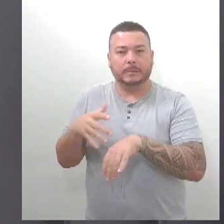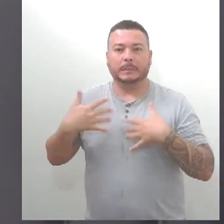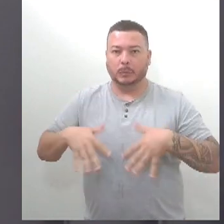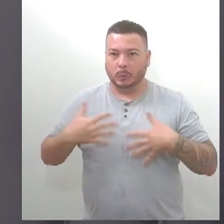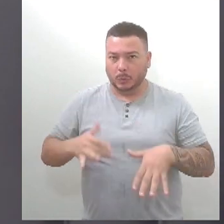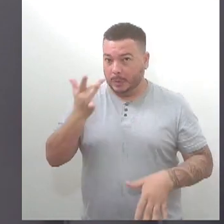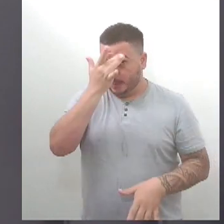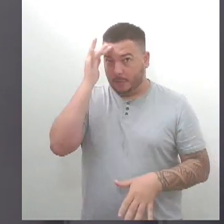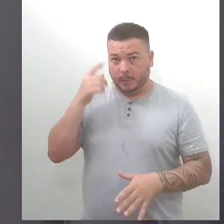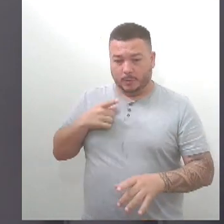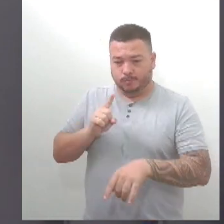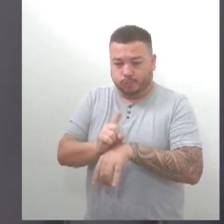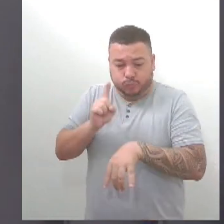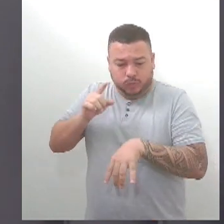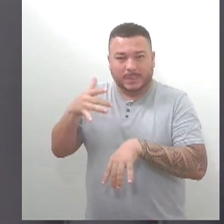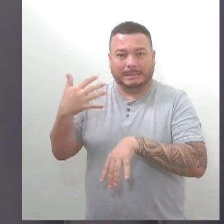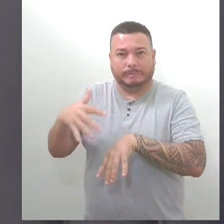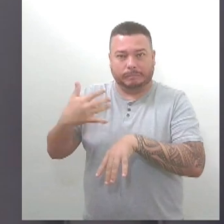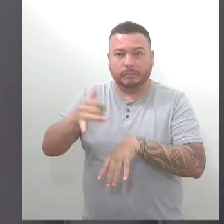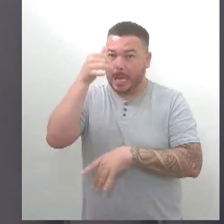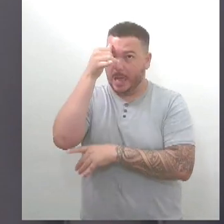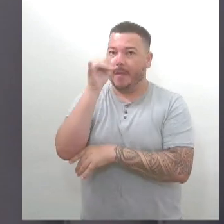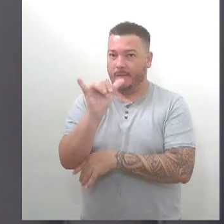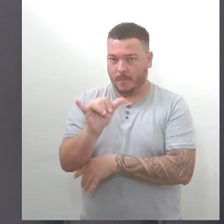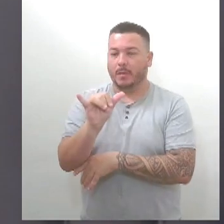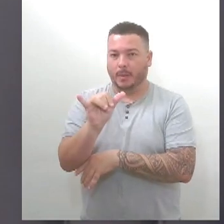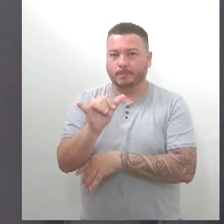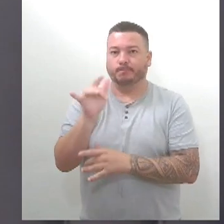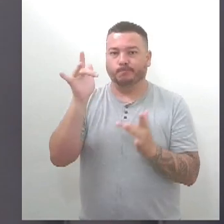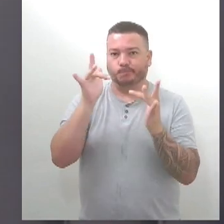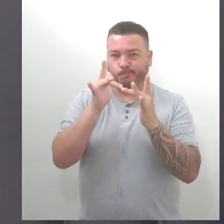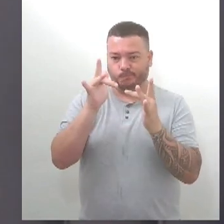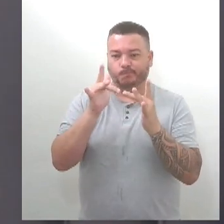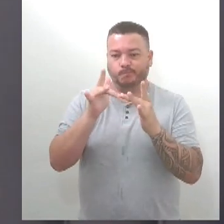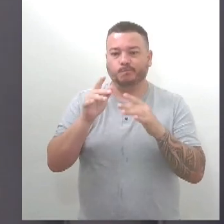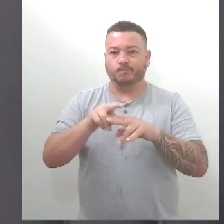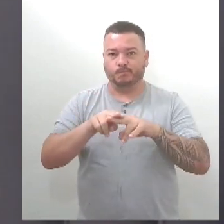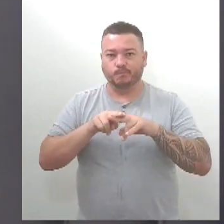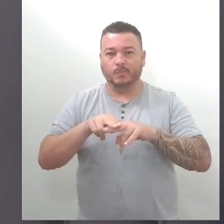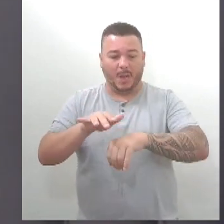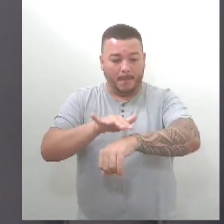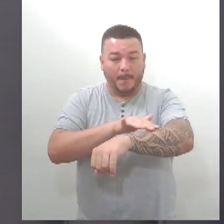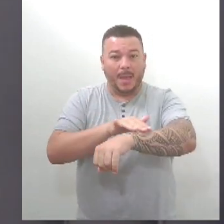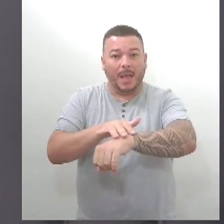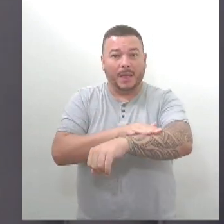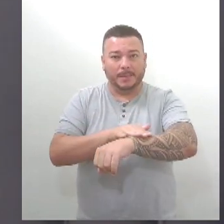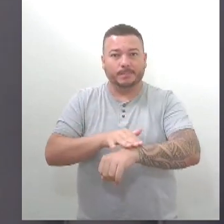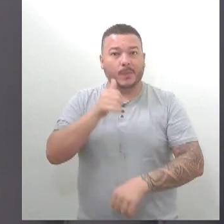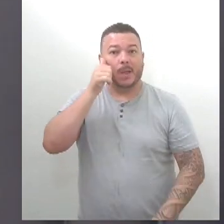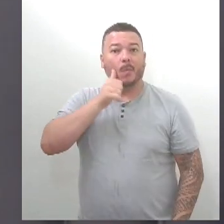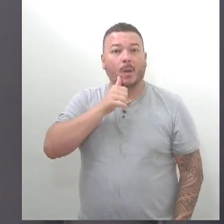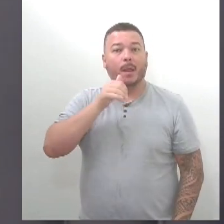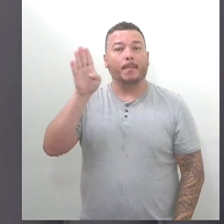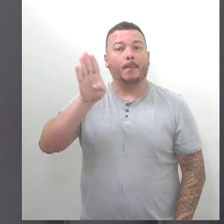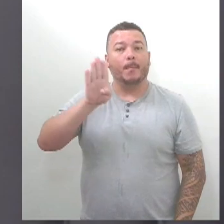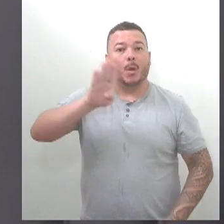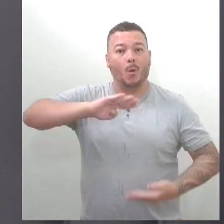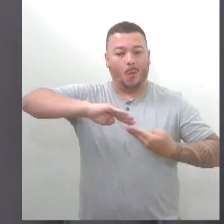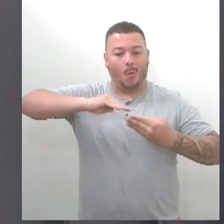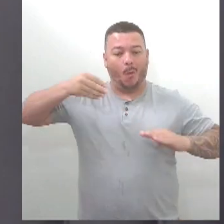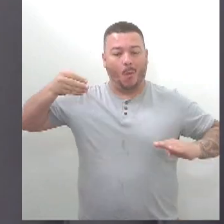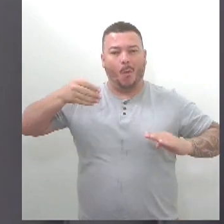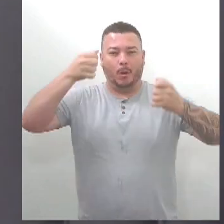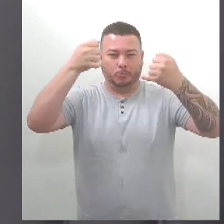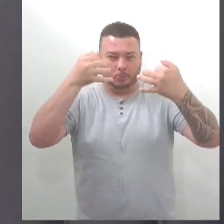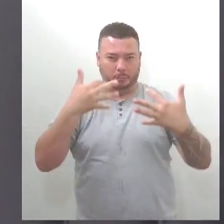queimaduras ao contato desses animais marinhos com a pele, a bióloga do órgão Andréia Beltrão tem mais informações.